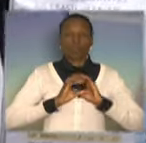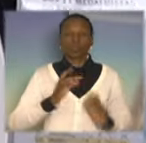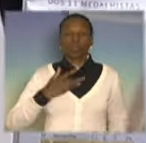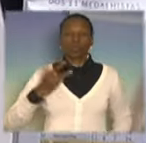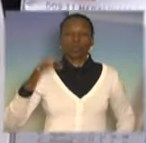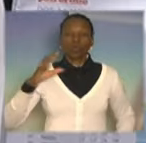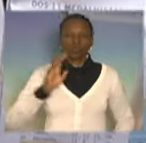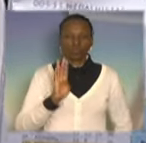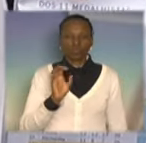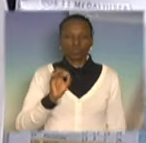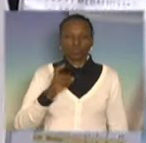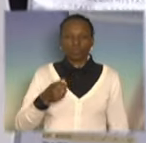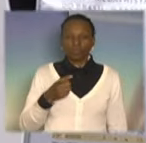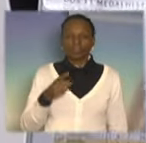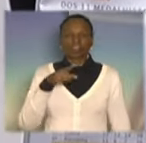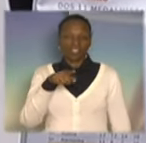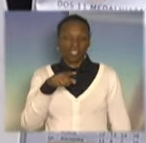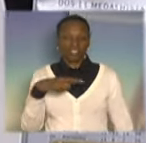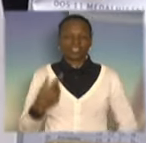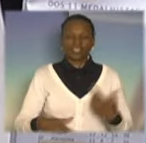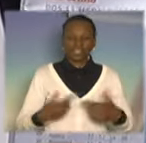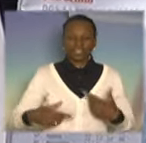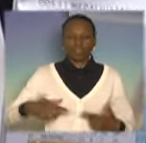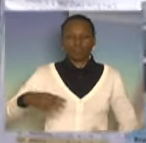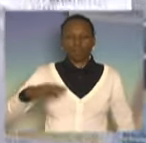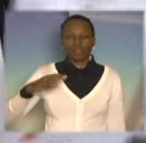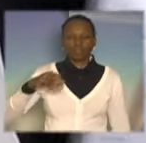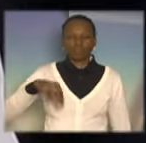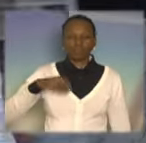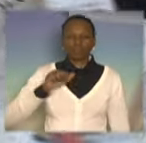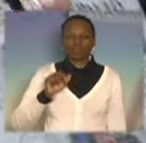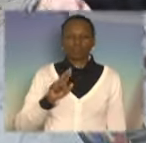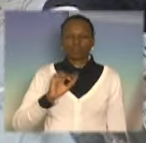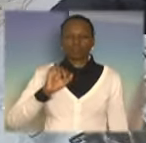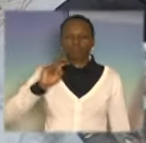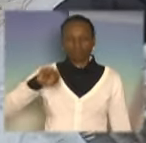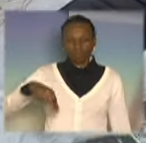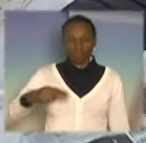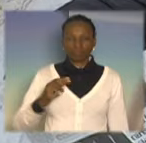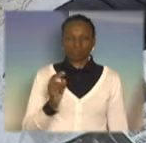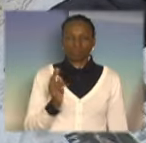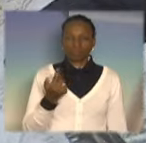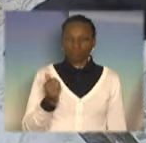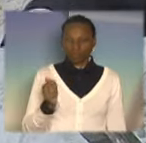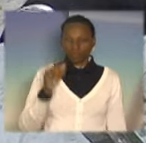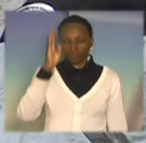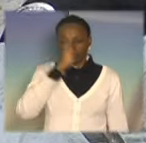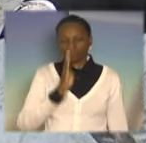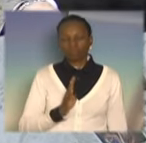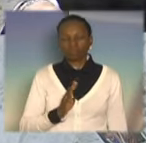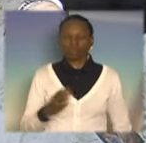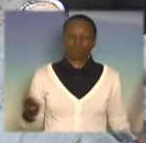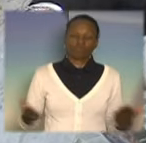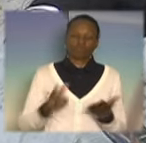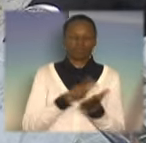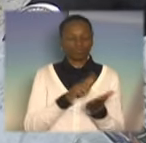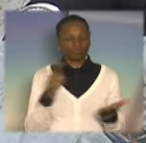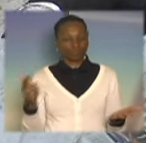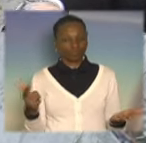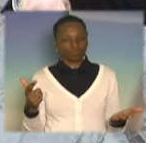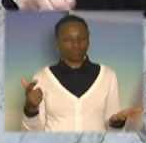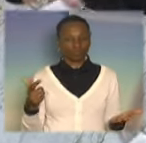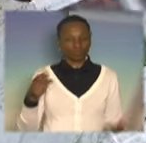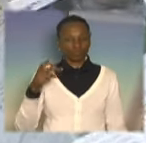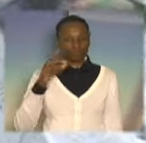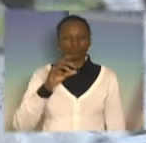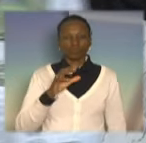é também militar, sargento da Marinha do Brasil. E a matéria, hoje o jornal, a Folha de São Paulo, traz